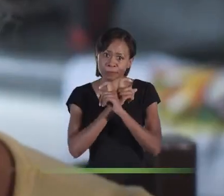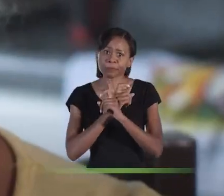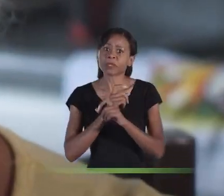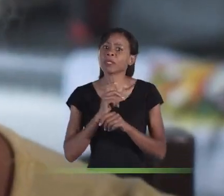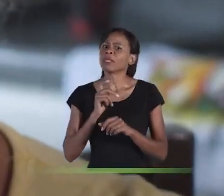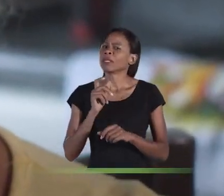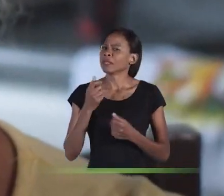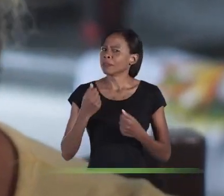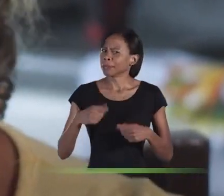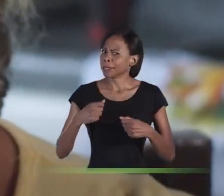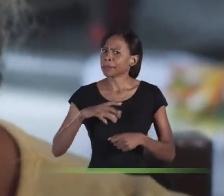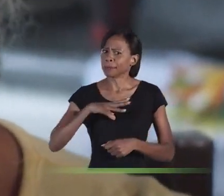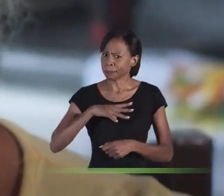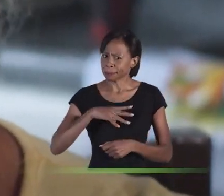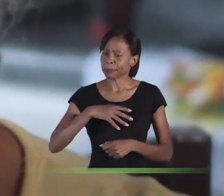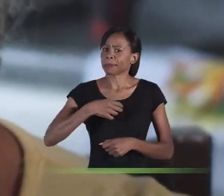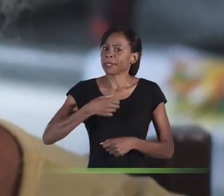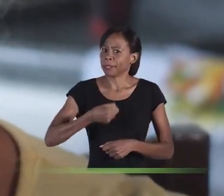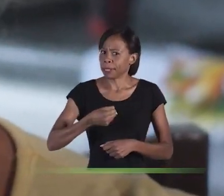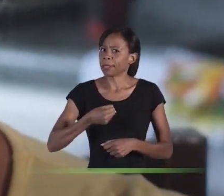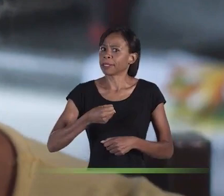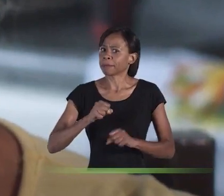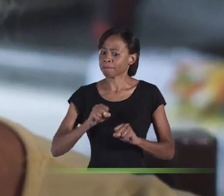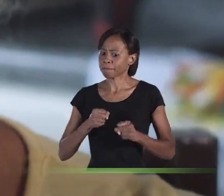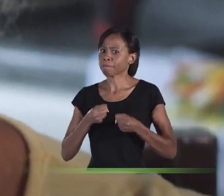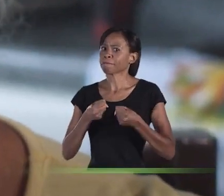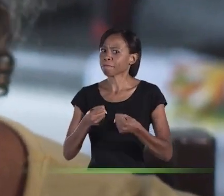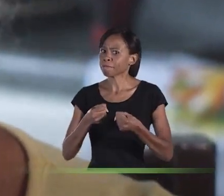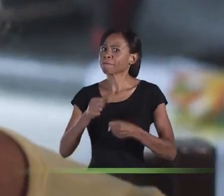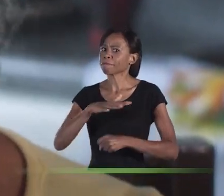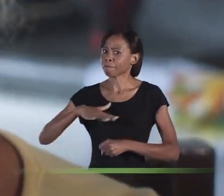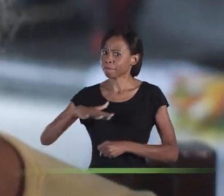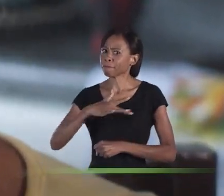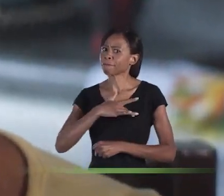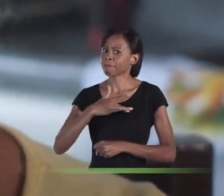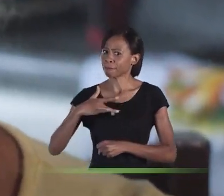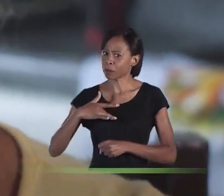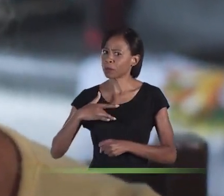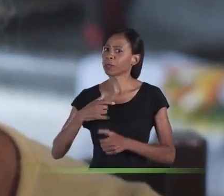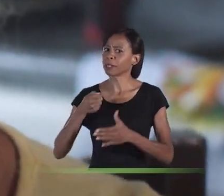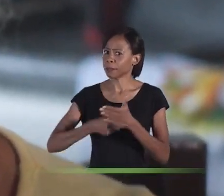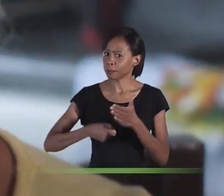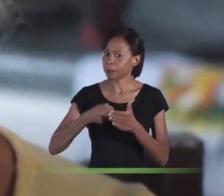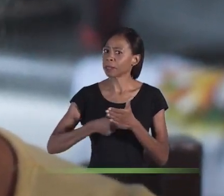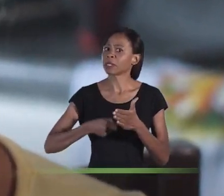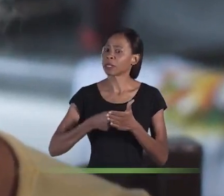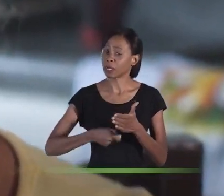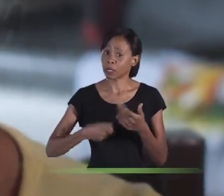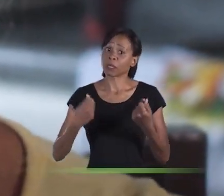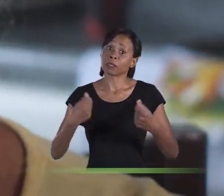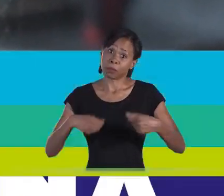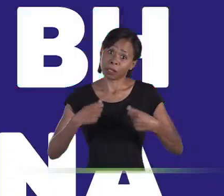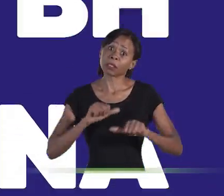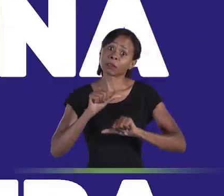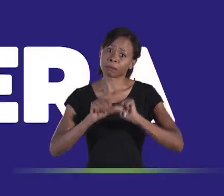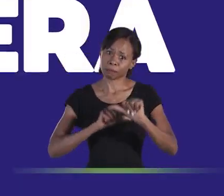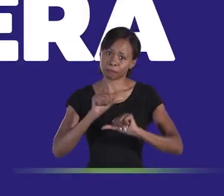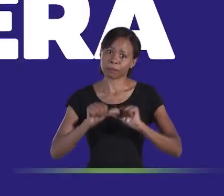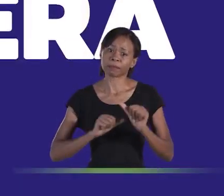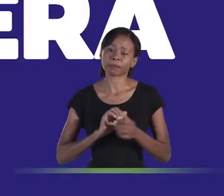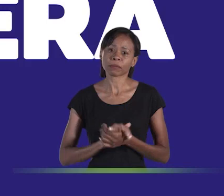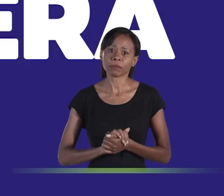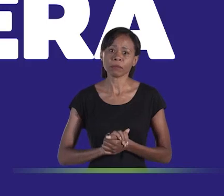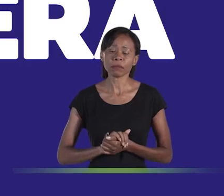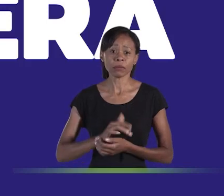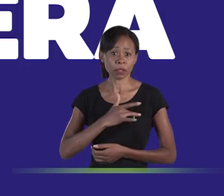pessoa tem que ter coragem mesmo para poder enfrentar isso tudo aí e mudar mesmo a saúde, porque precisamos de mudar. A saúde